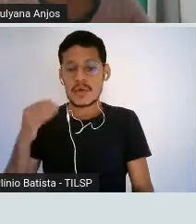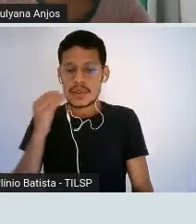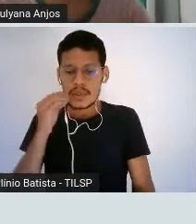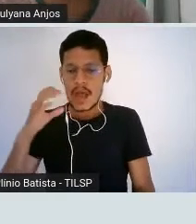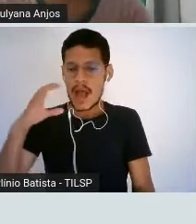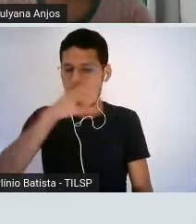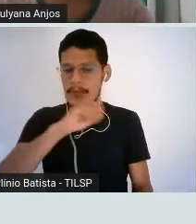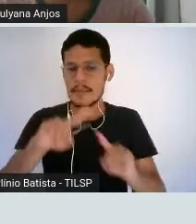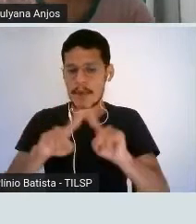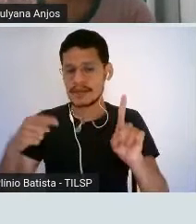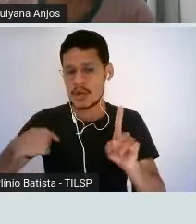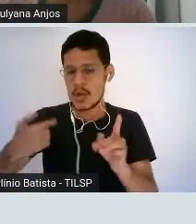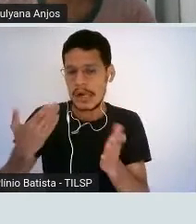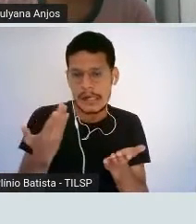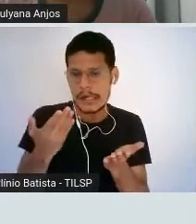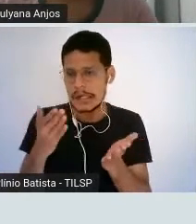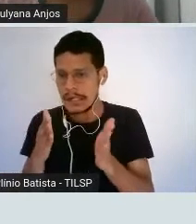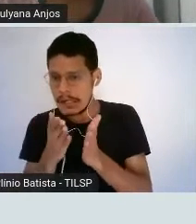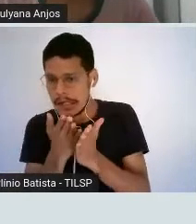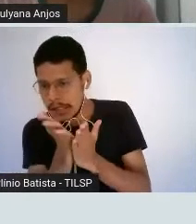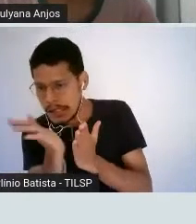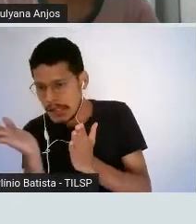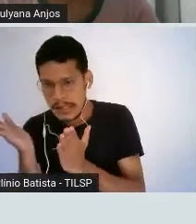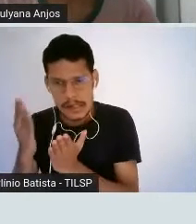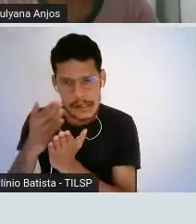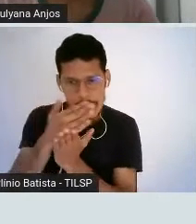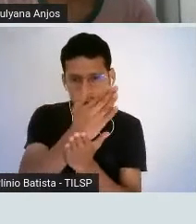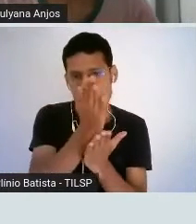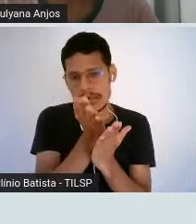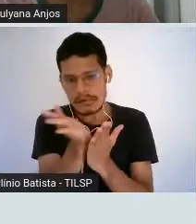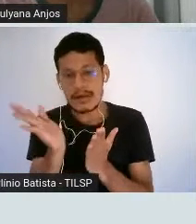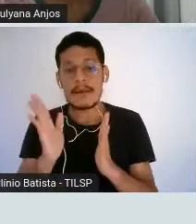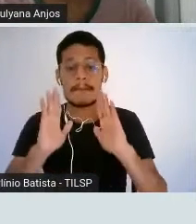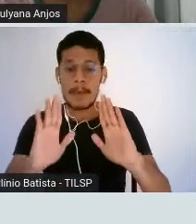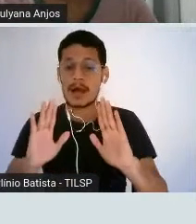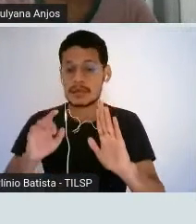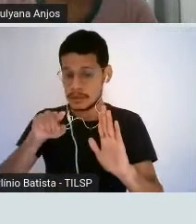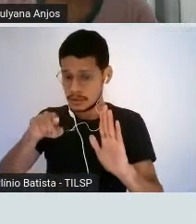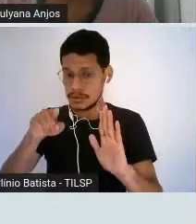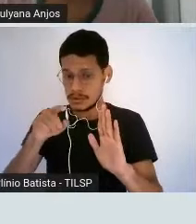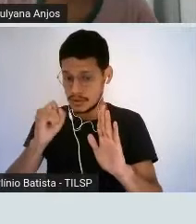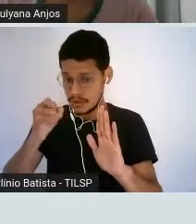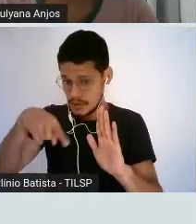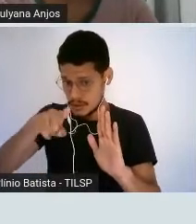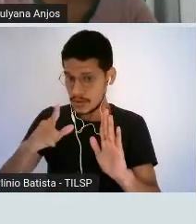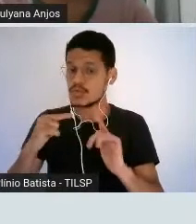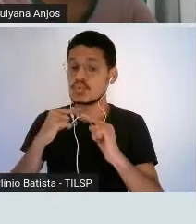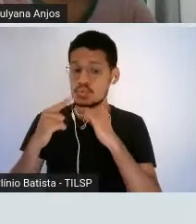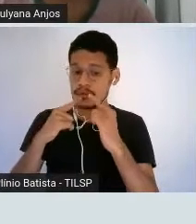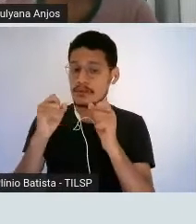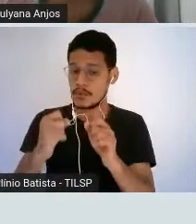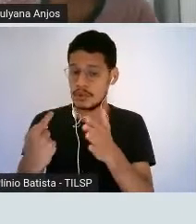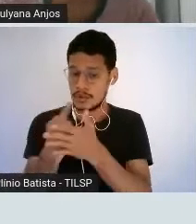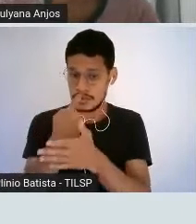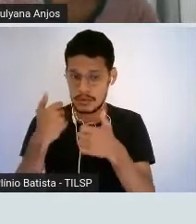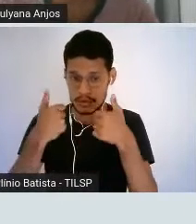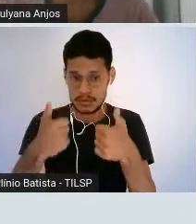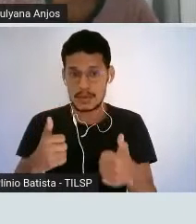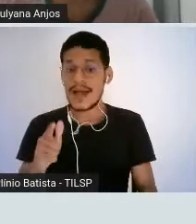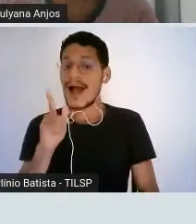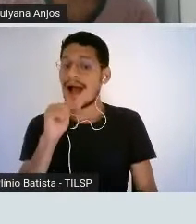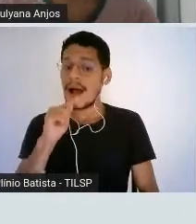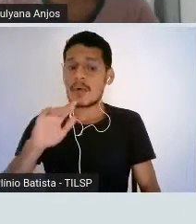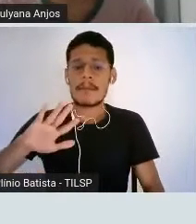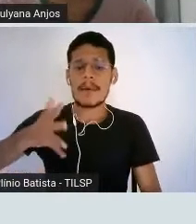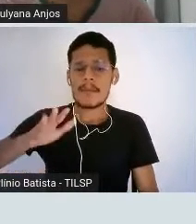Mas se tiver alguma dúvida é só pra falar. E a água, ela é um componente que tá em torno de 70%